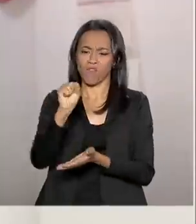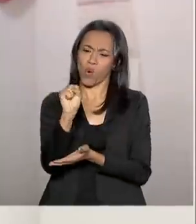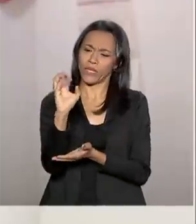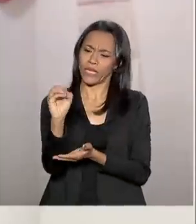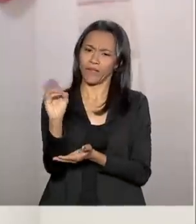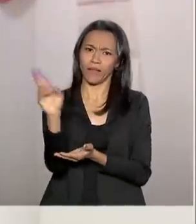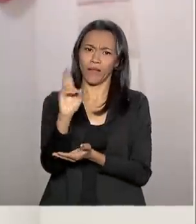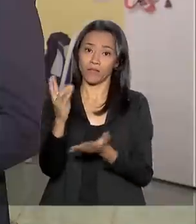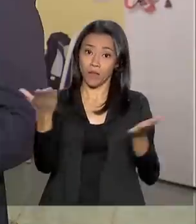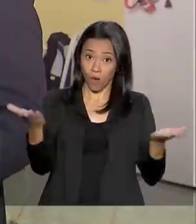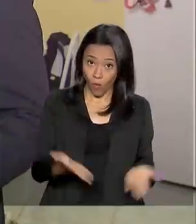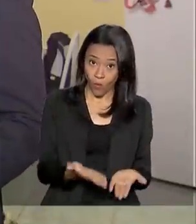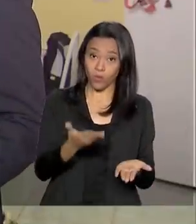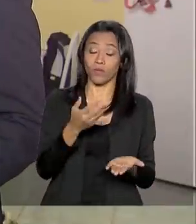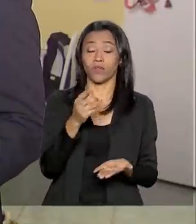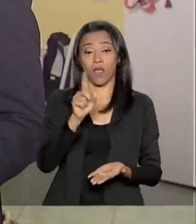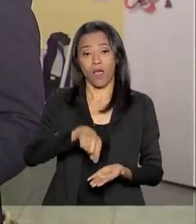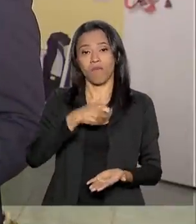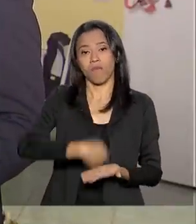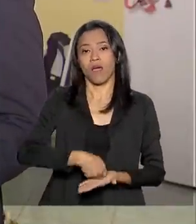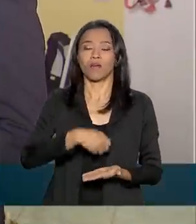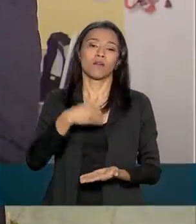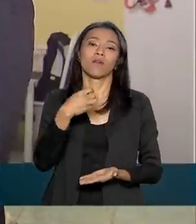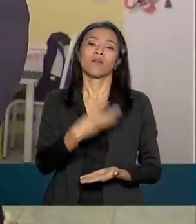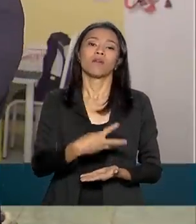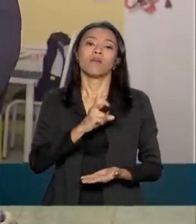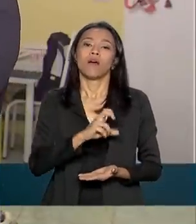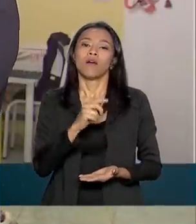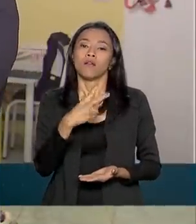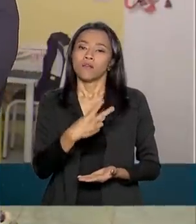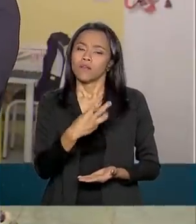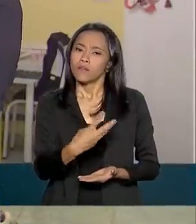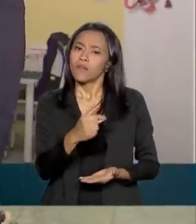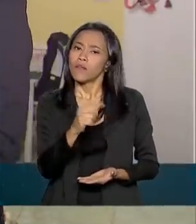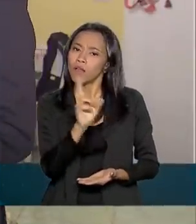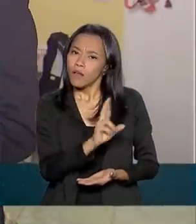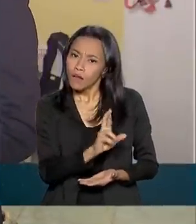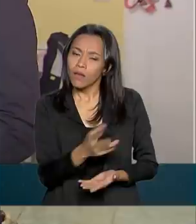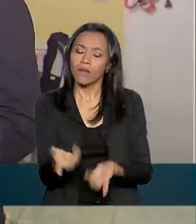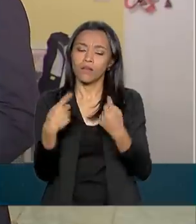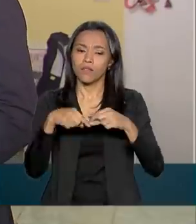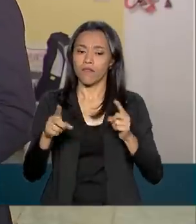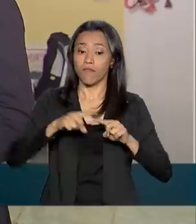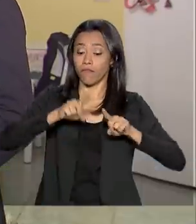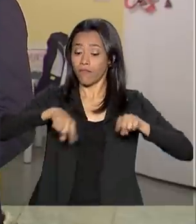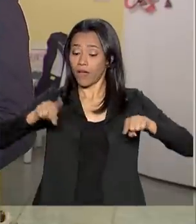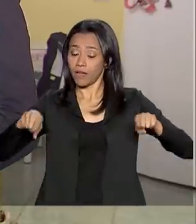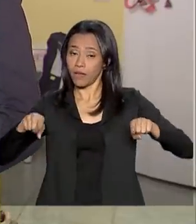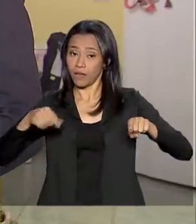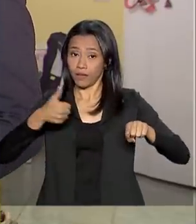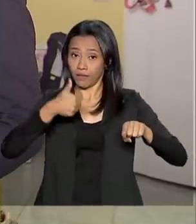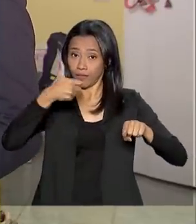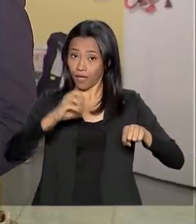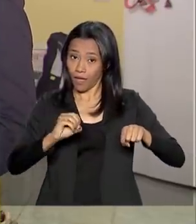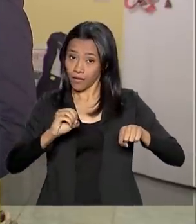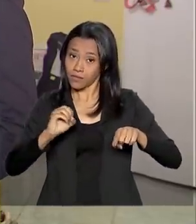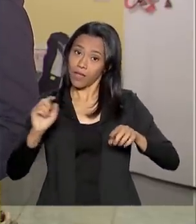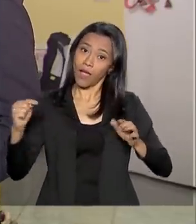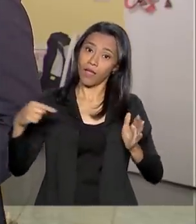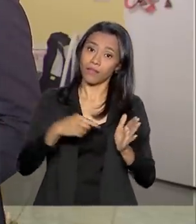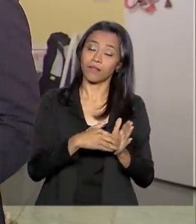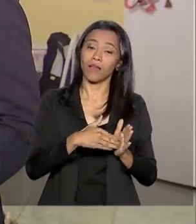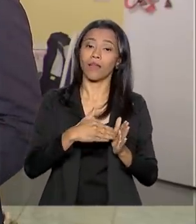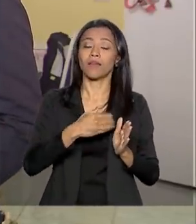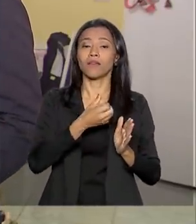agora pago 37 reais. O tamanho do desconto da tarifa social na conta de luz varia entre 10% e 65%.